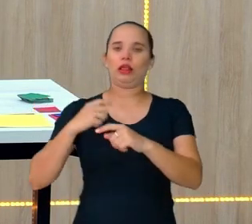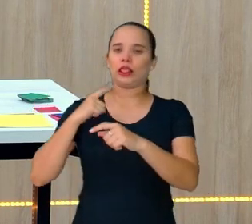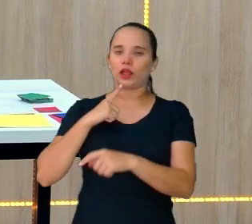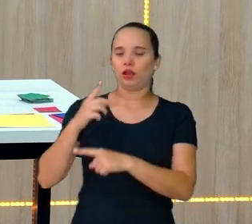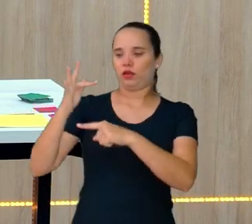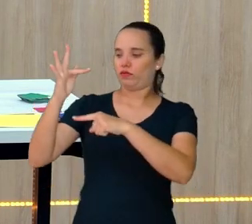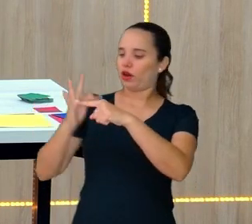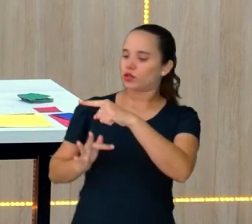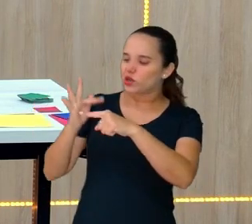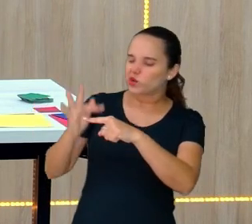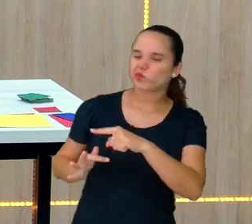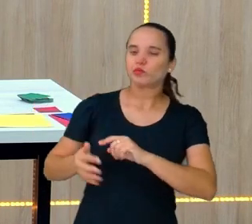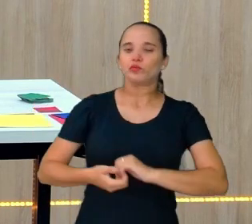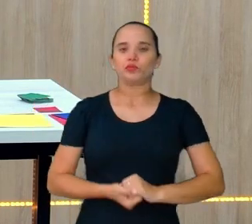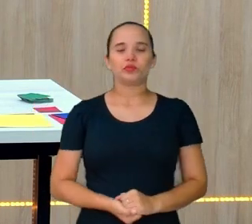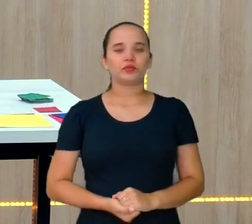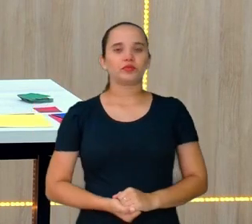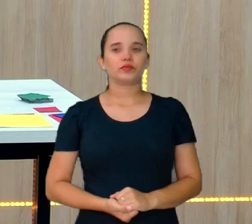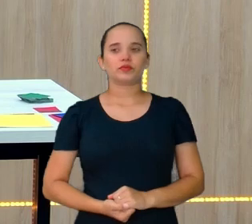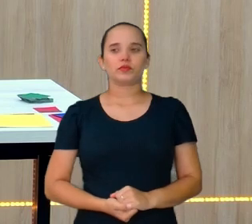Fração, pedacinhos iguais.